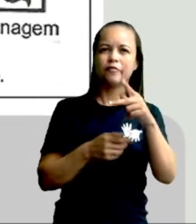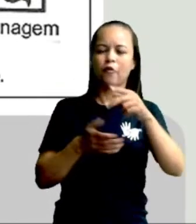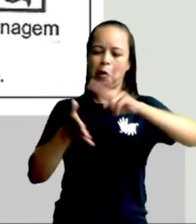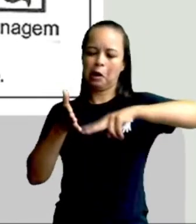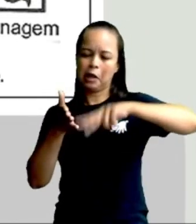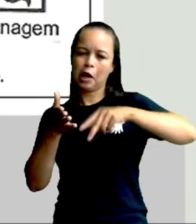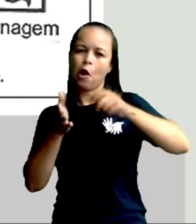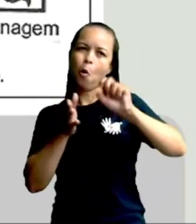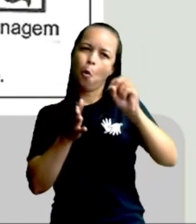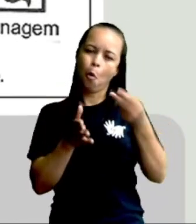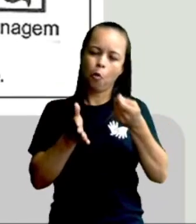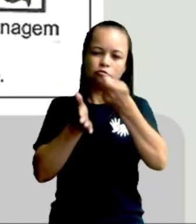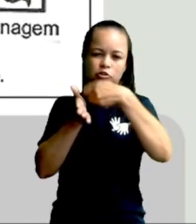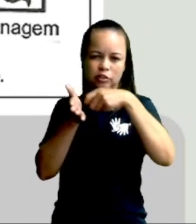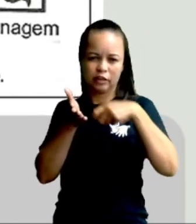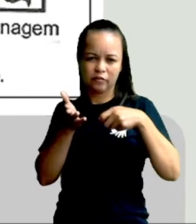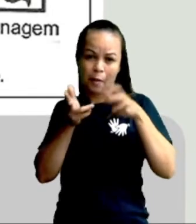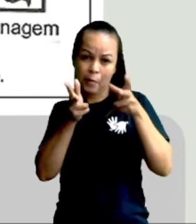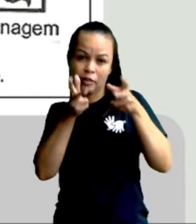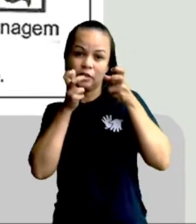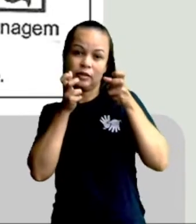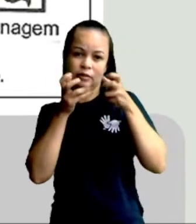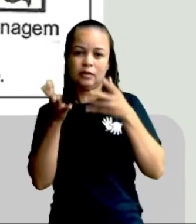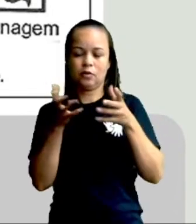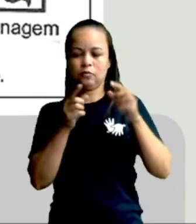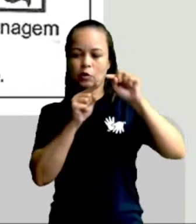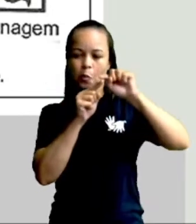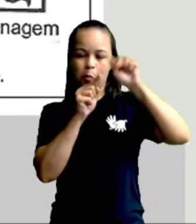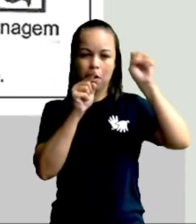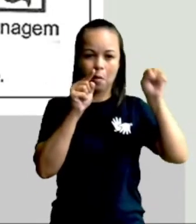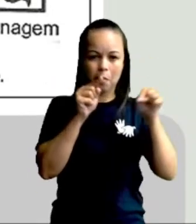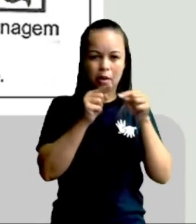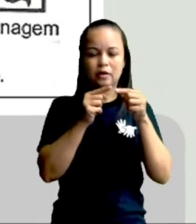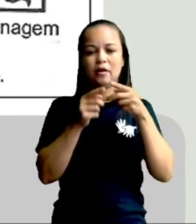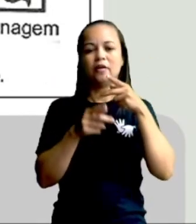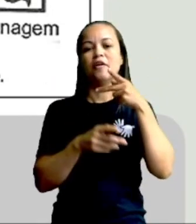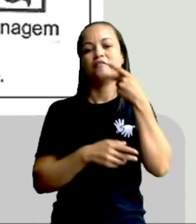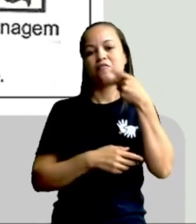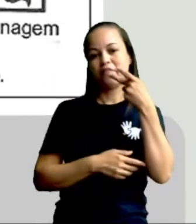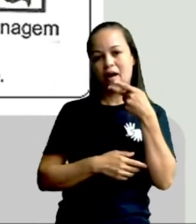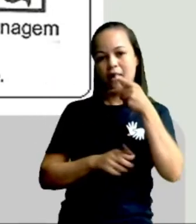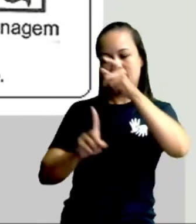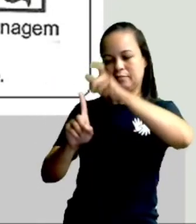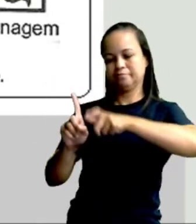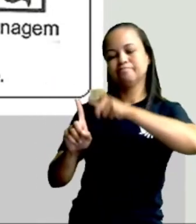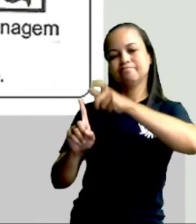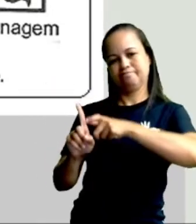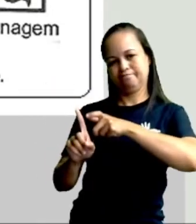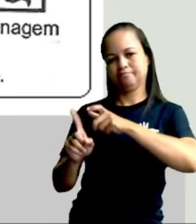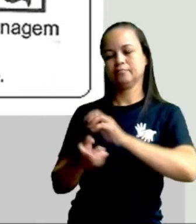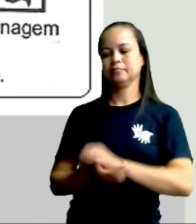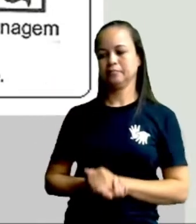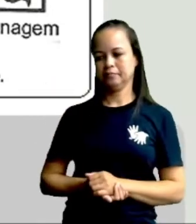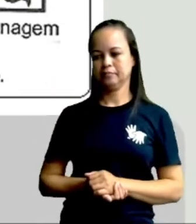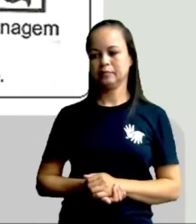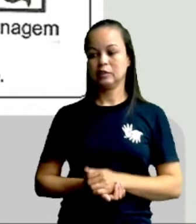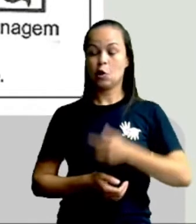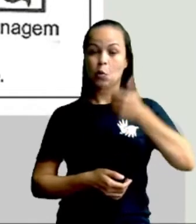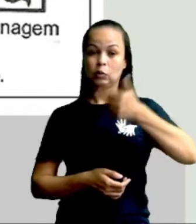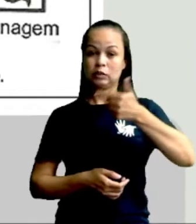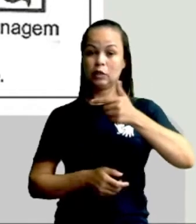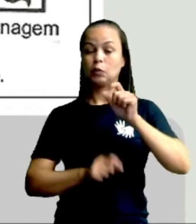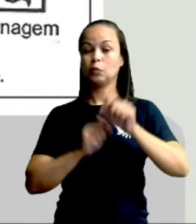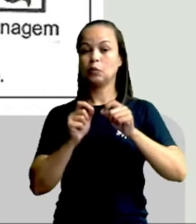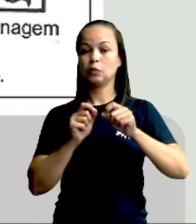nesses tipos de balões. Então, esse primeiro aí, ó, indica a fala do personagem, certo? O